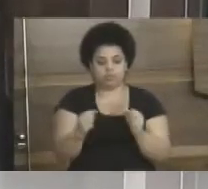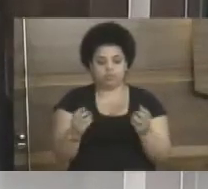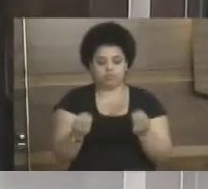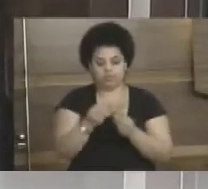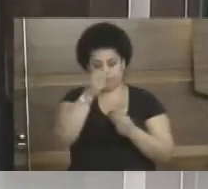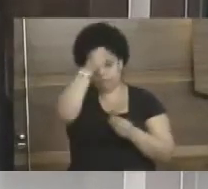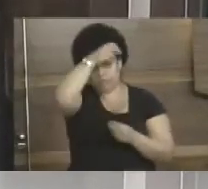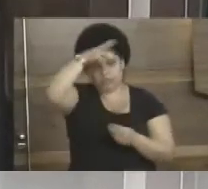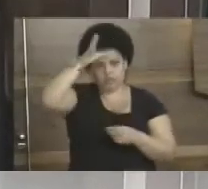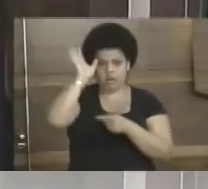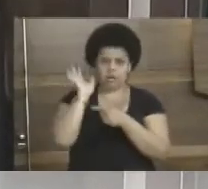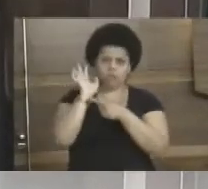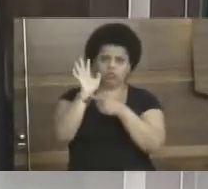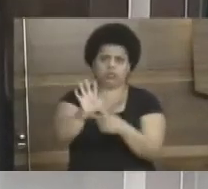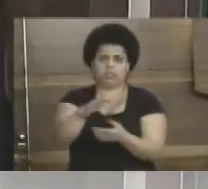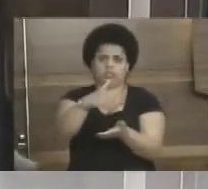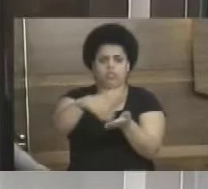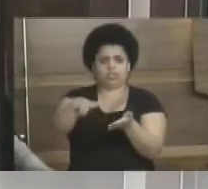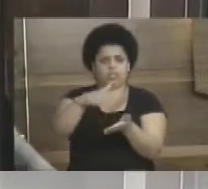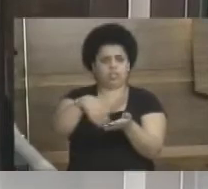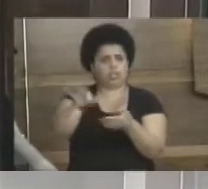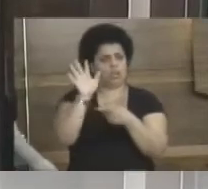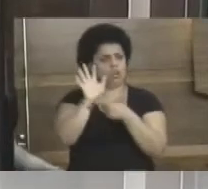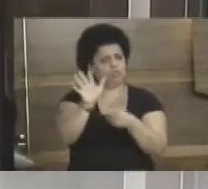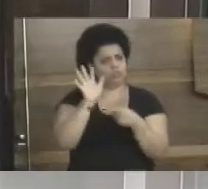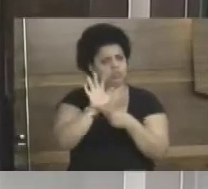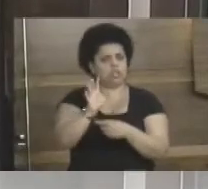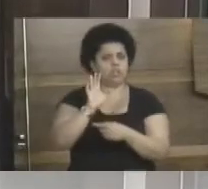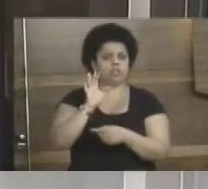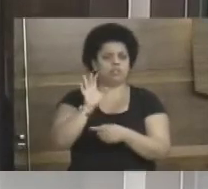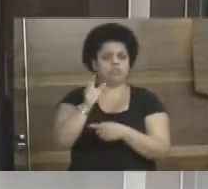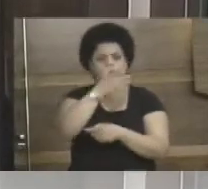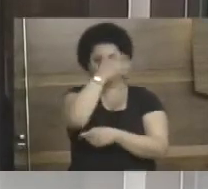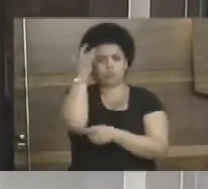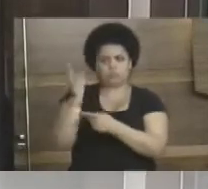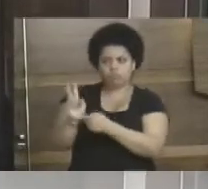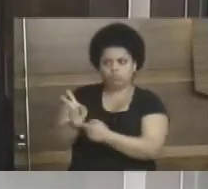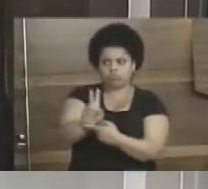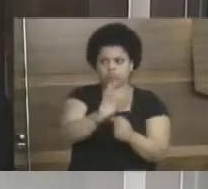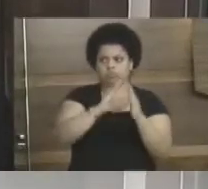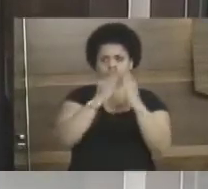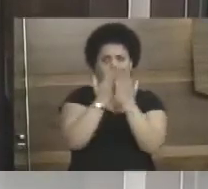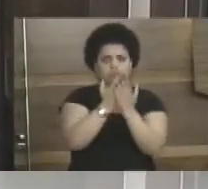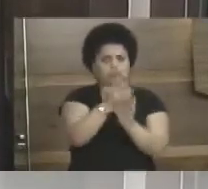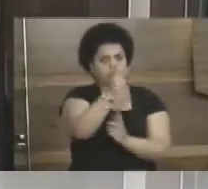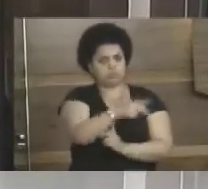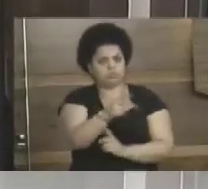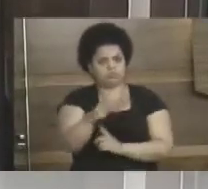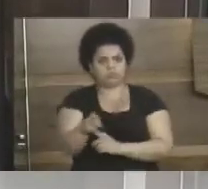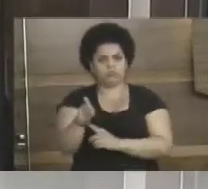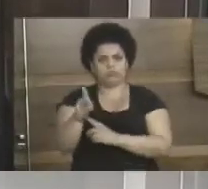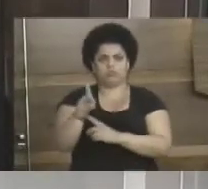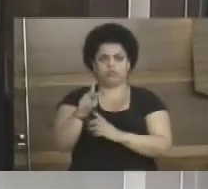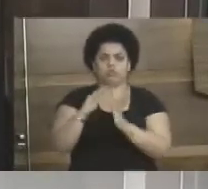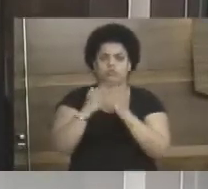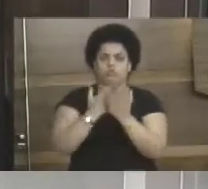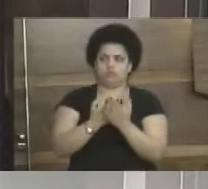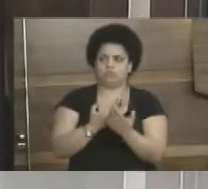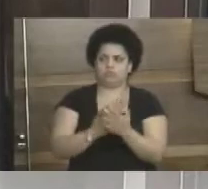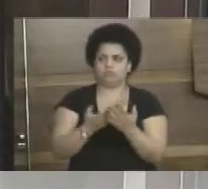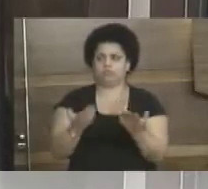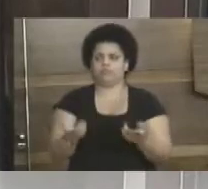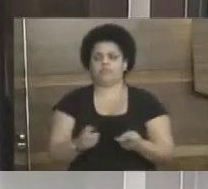prefeito, ajudar a secretária de educação a colocar monitores na creche, a colocar professor na creche, a colocar